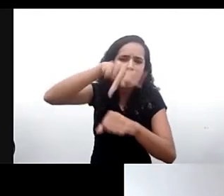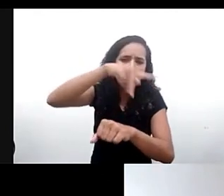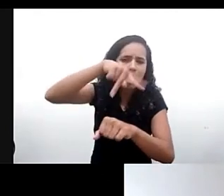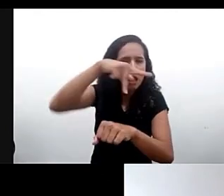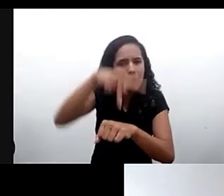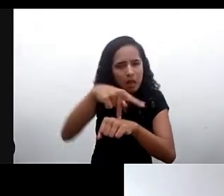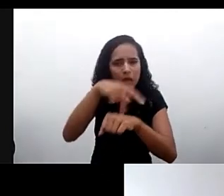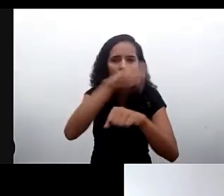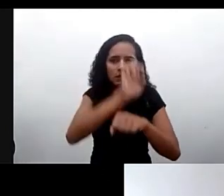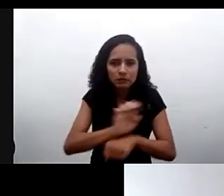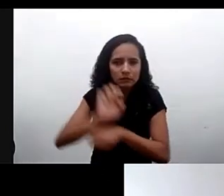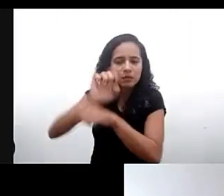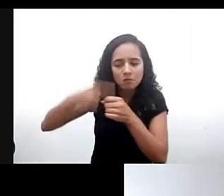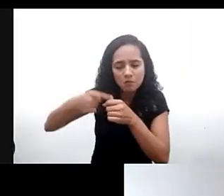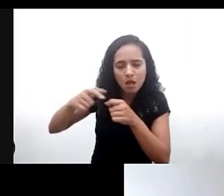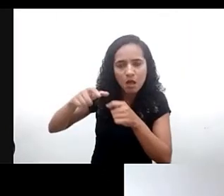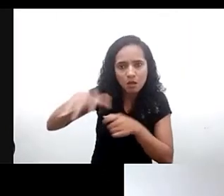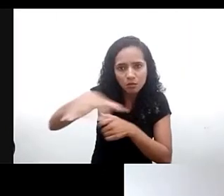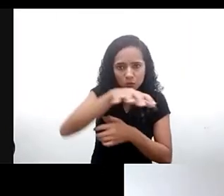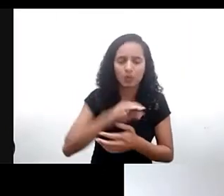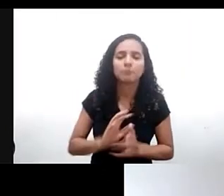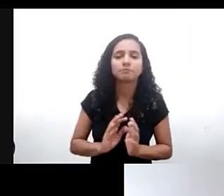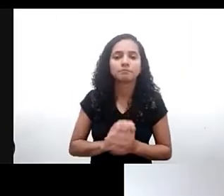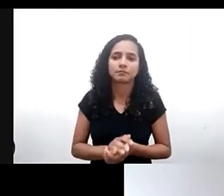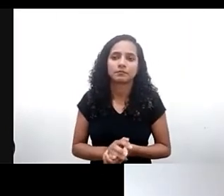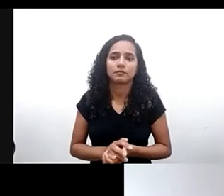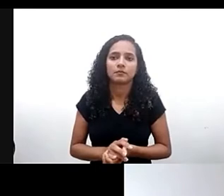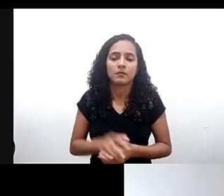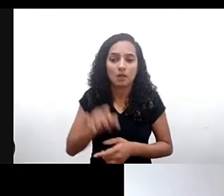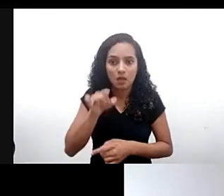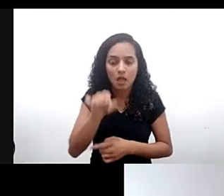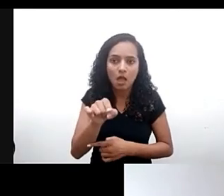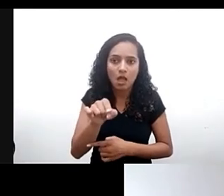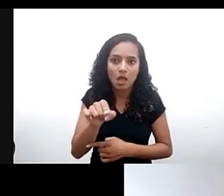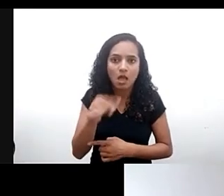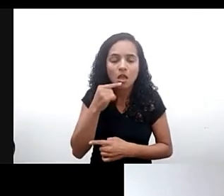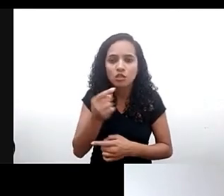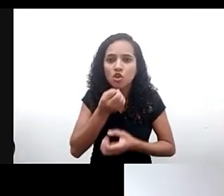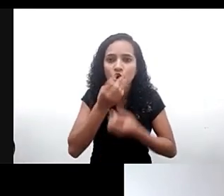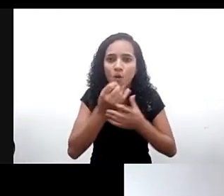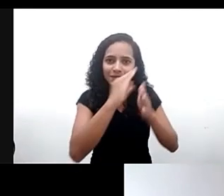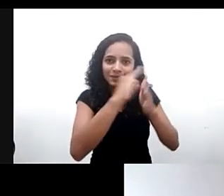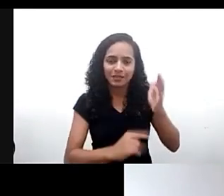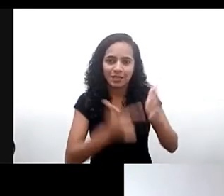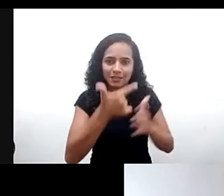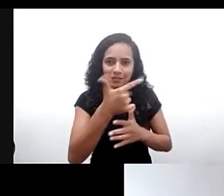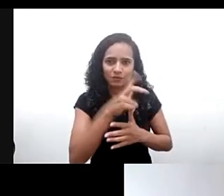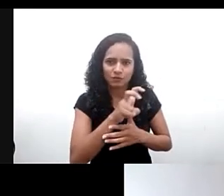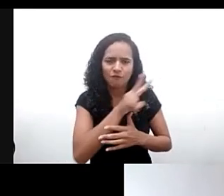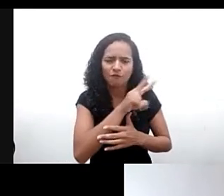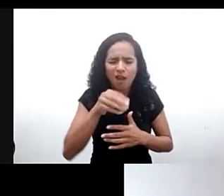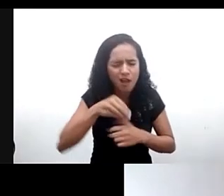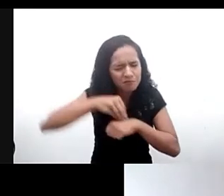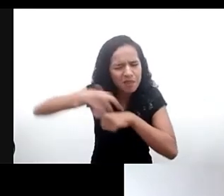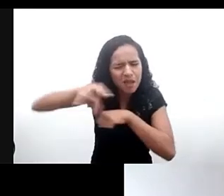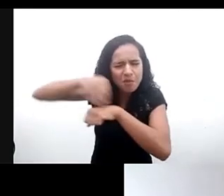diante da pergunta eu não tenho a menor dúvida de que esse comentário geral vai contribuir para ampliar as